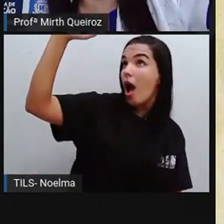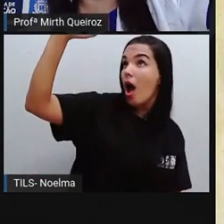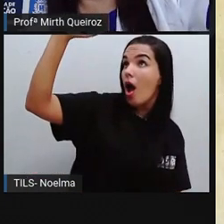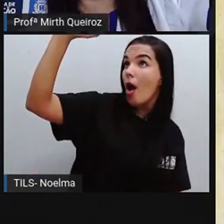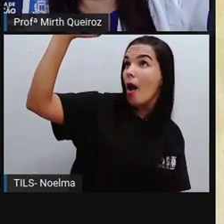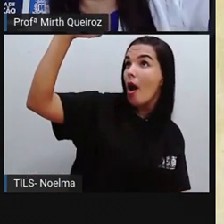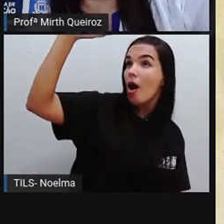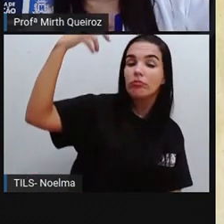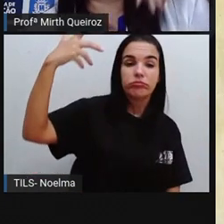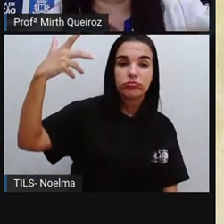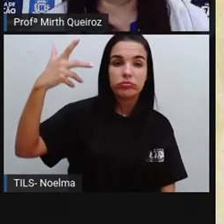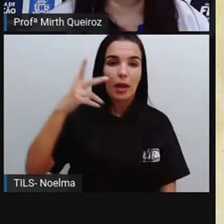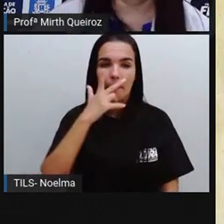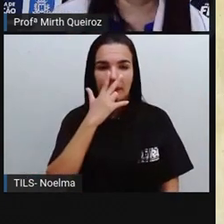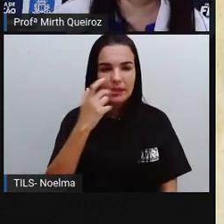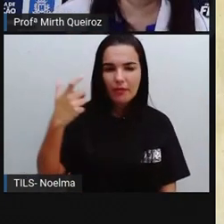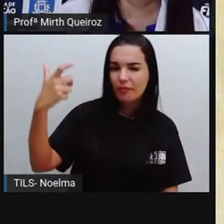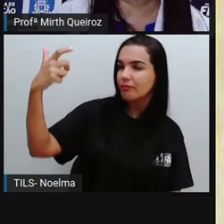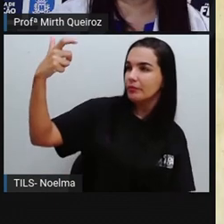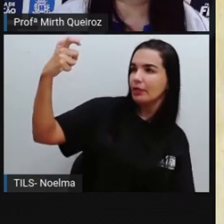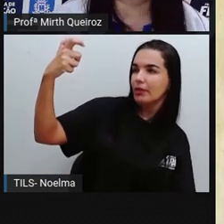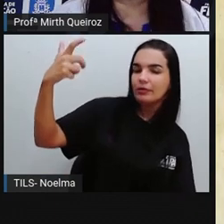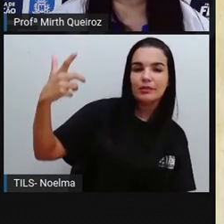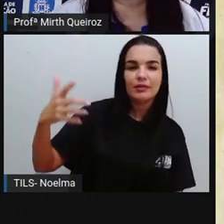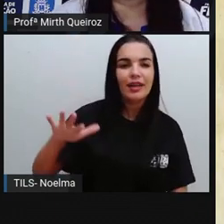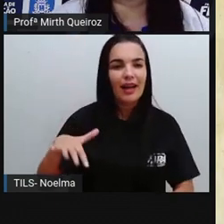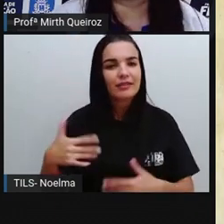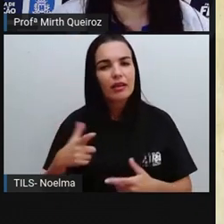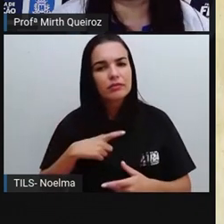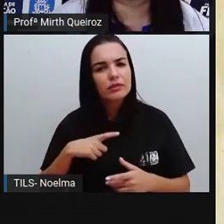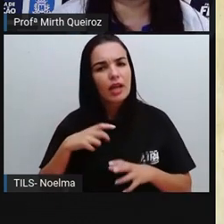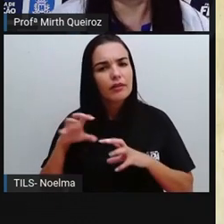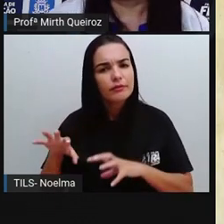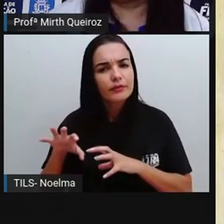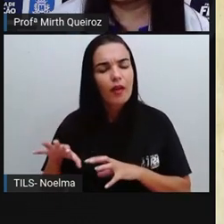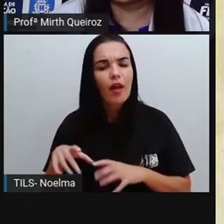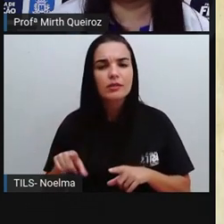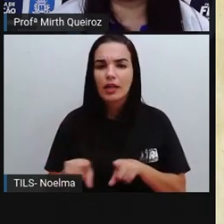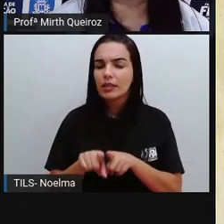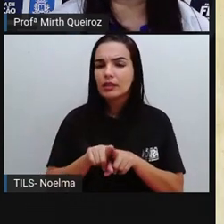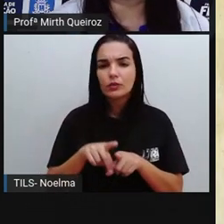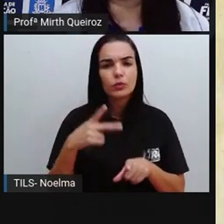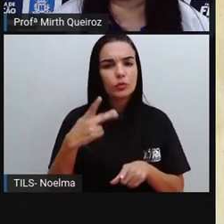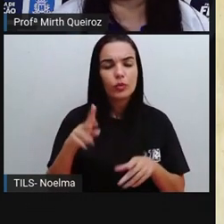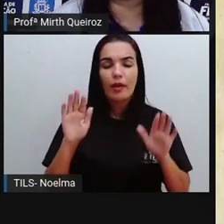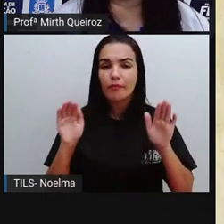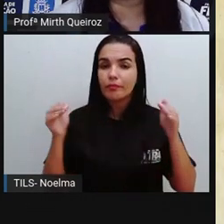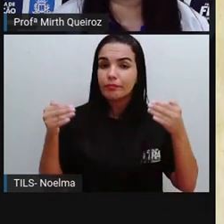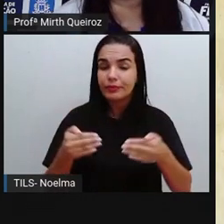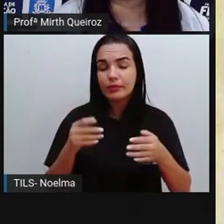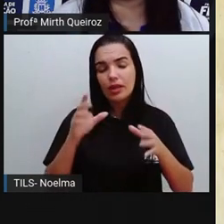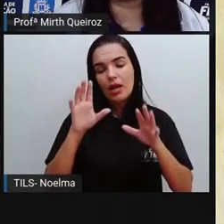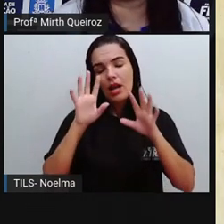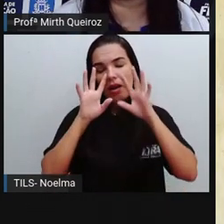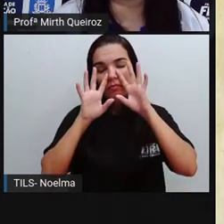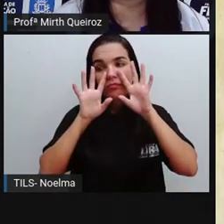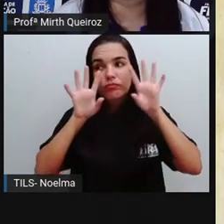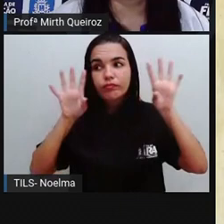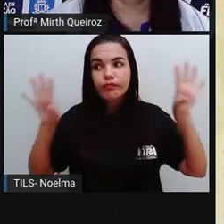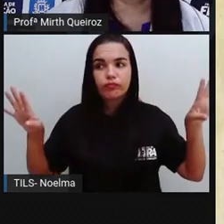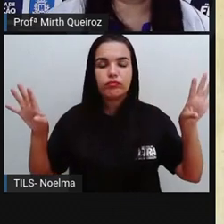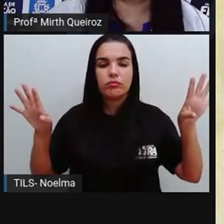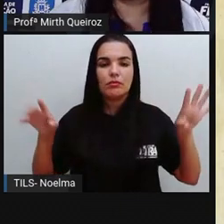em cima com a selfie, né? E tudo isso vai influenciar aí na sua foto, né? Porque são ângulos diferentes.